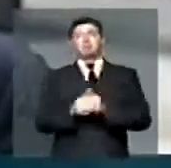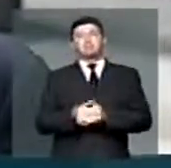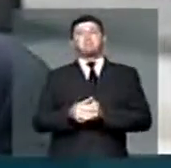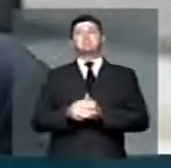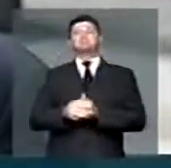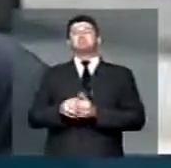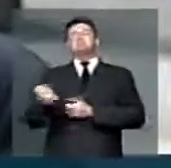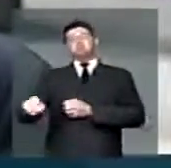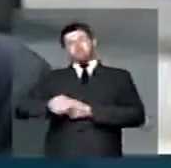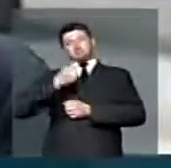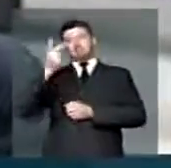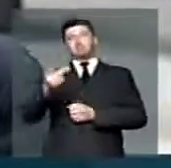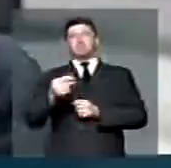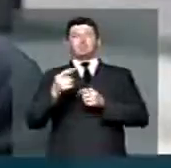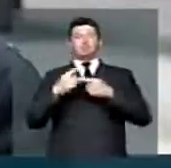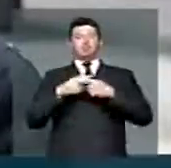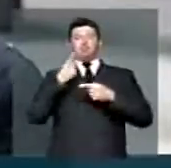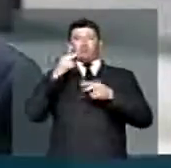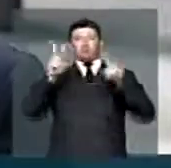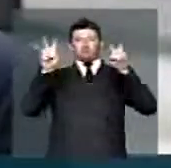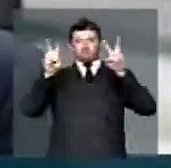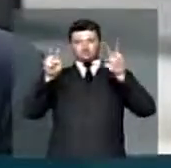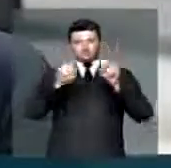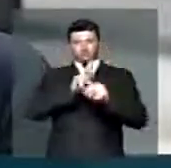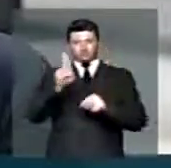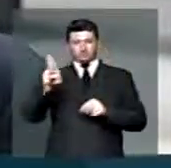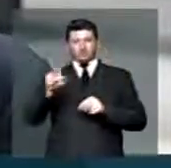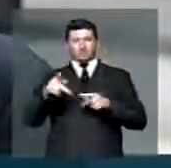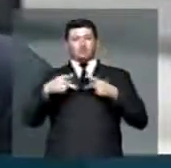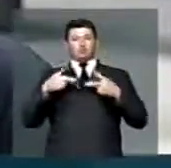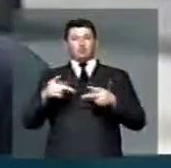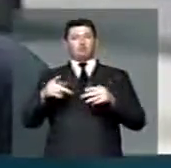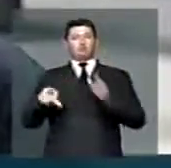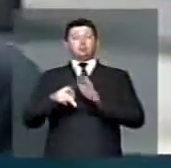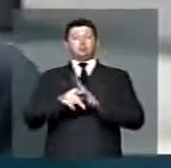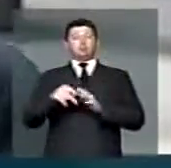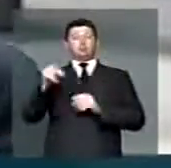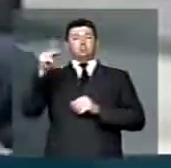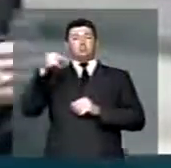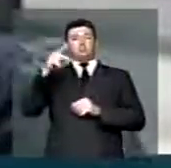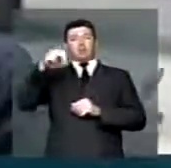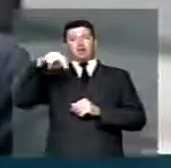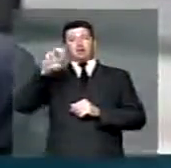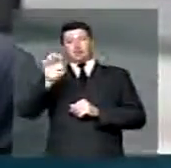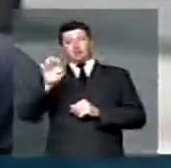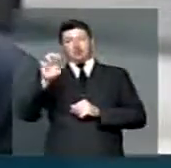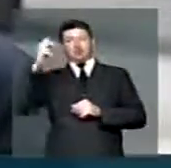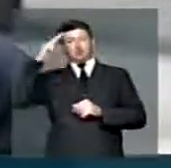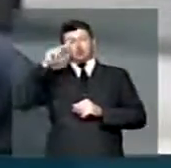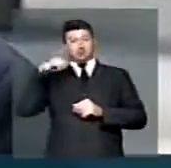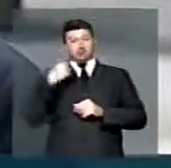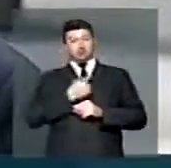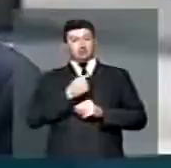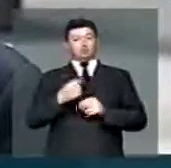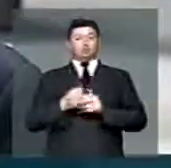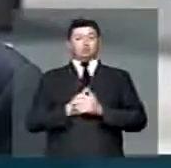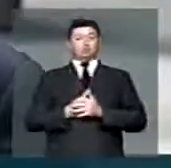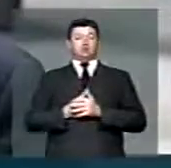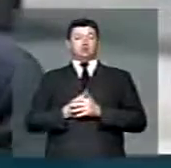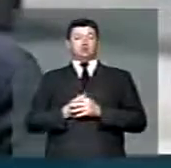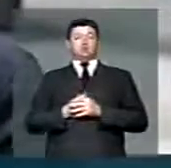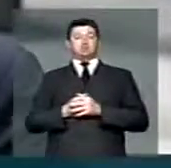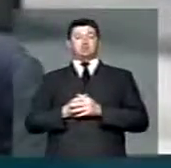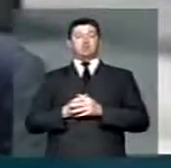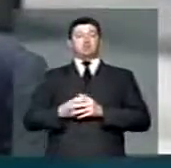citação, reconhecimento do trabalho feito pelo Plano Nacional de Educação, historicamente, inclusive, a senhora coloca,